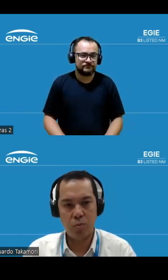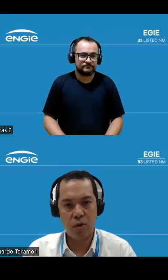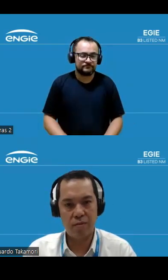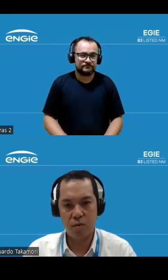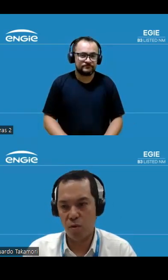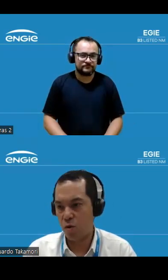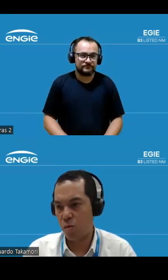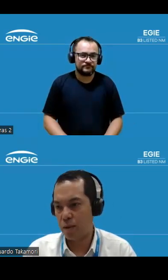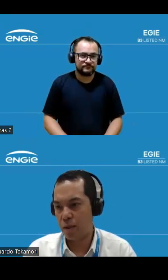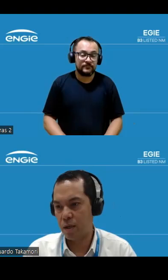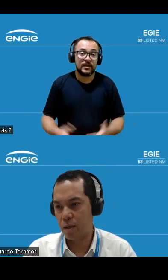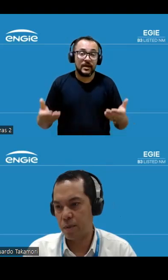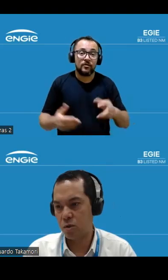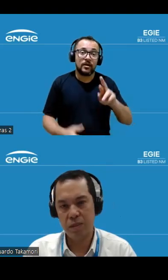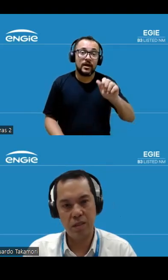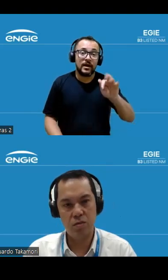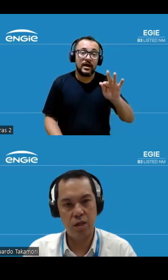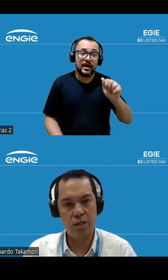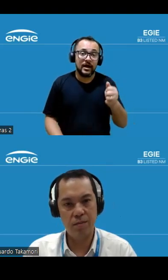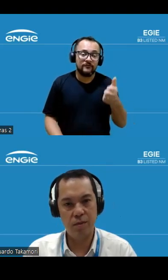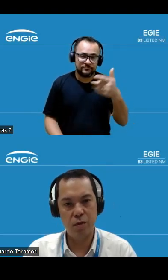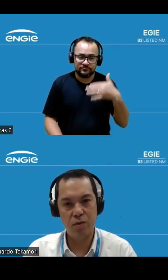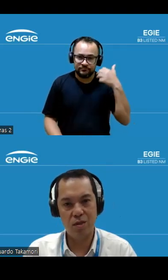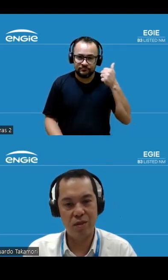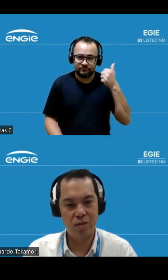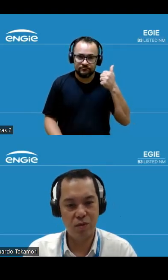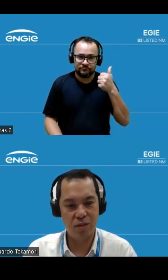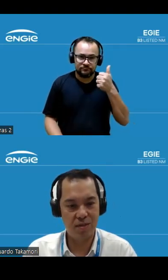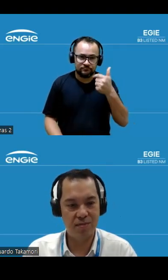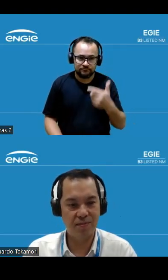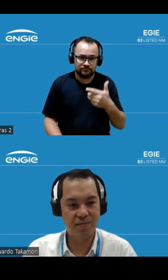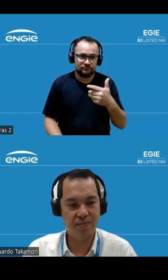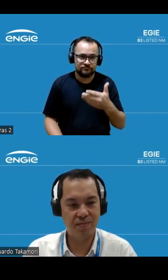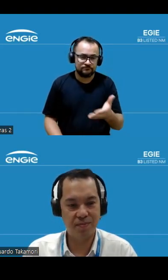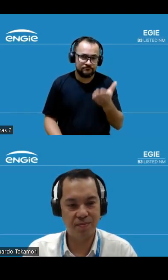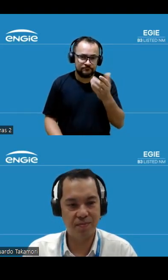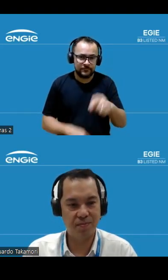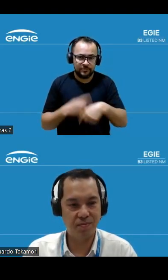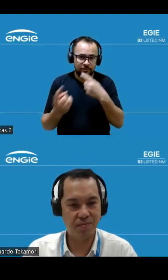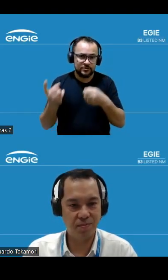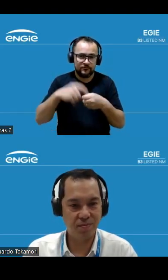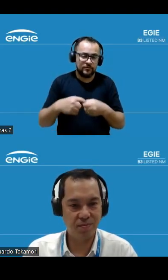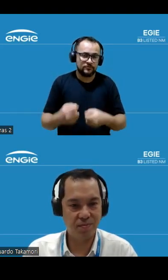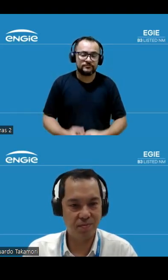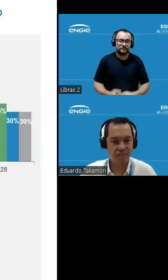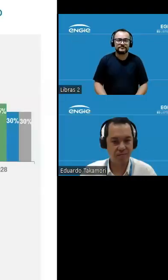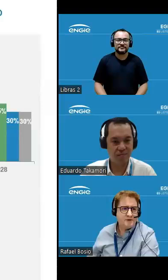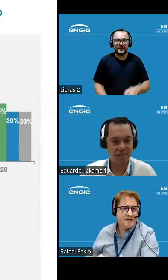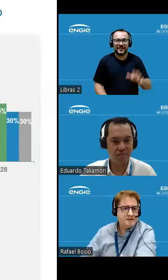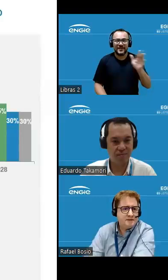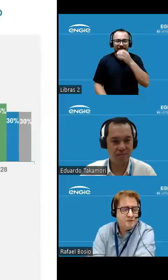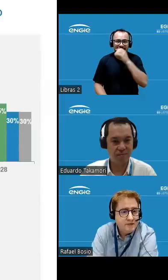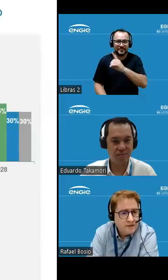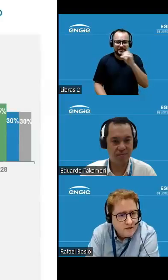Passo para o Rafa agora comentar a parte de comercialização de energia e volto na sequência com vocês. Olá, pessoal. Bom dia a todos.